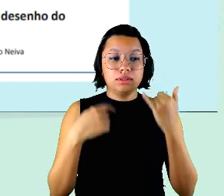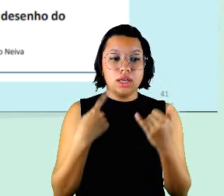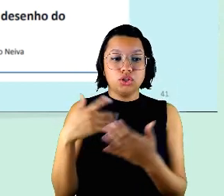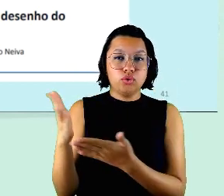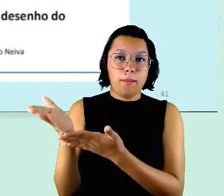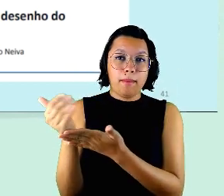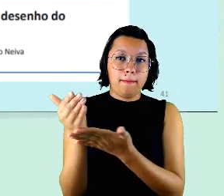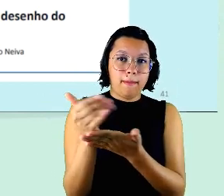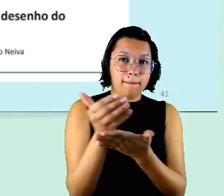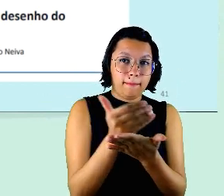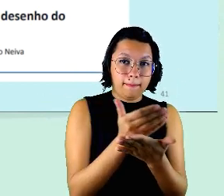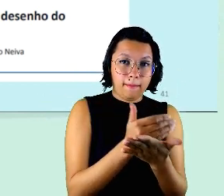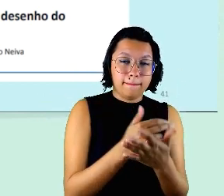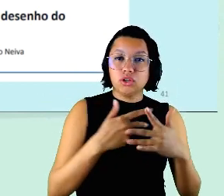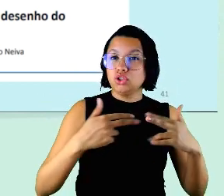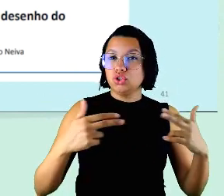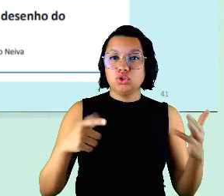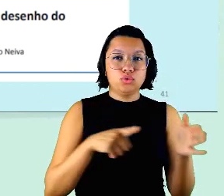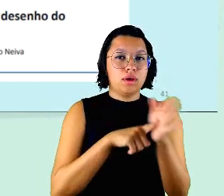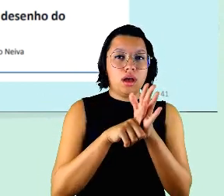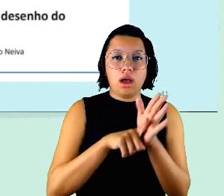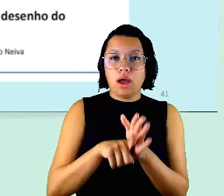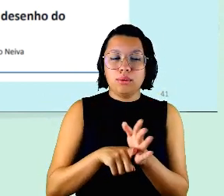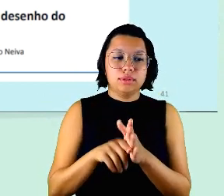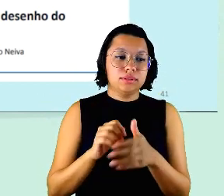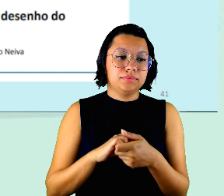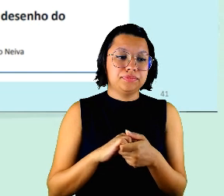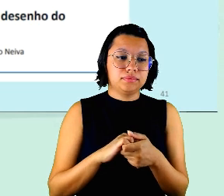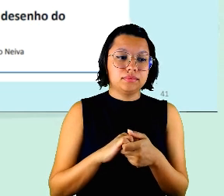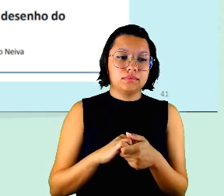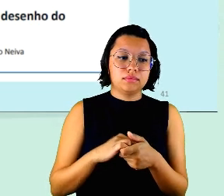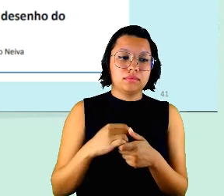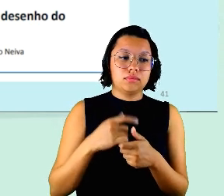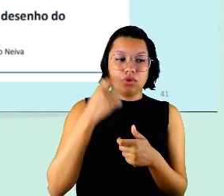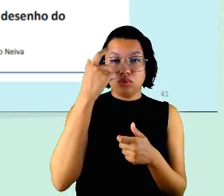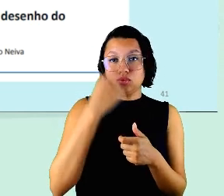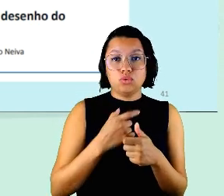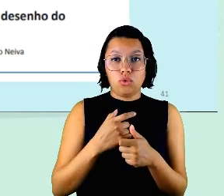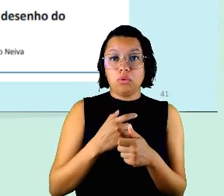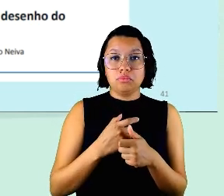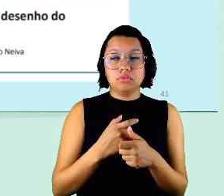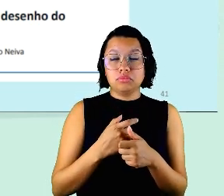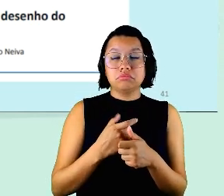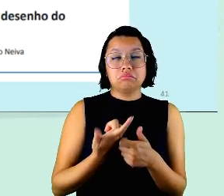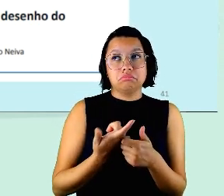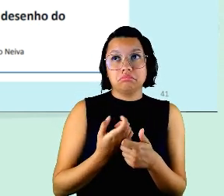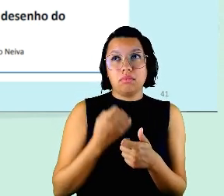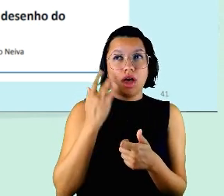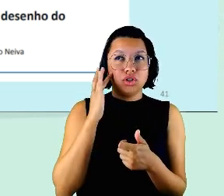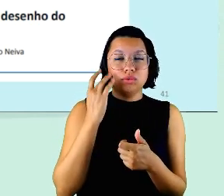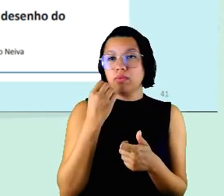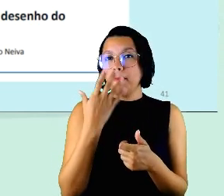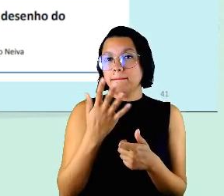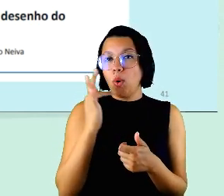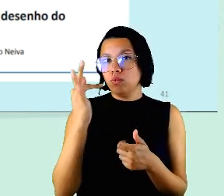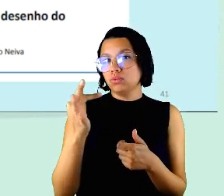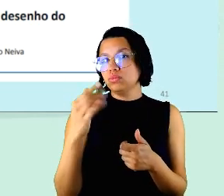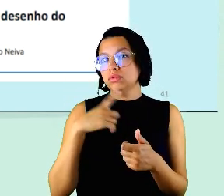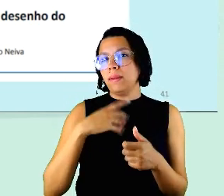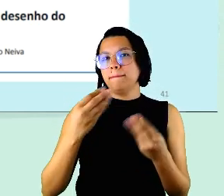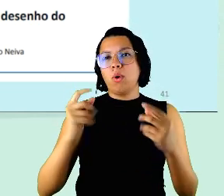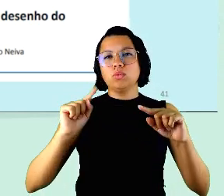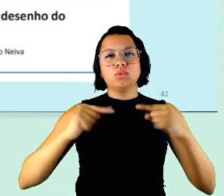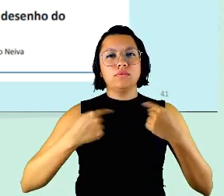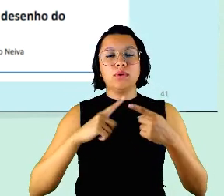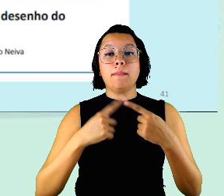obtendo de várias pesquisas nós somos otimistas a gente sabe que há vários desafios mas muitos